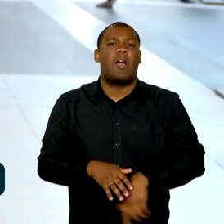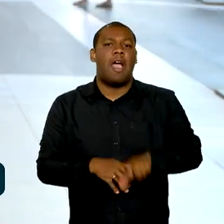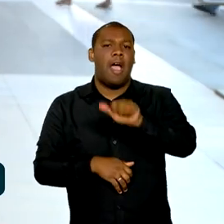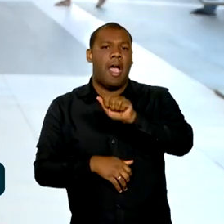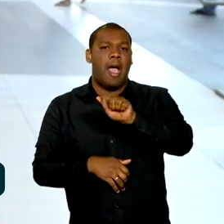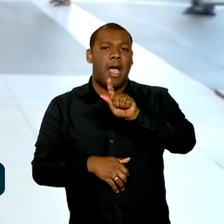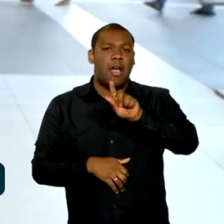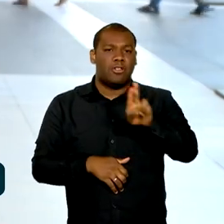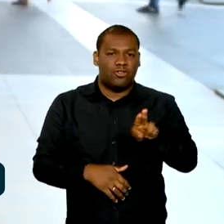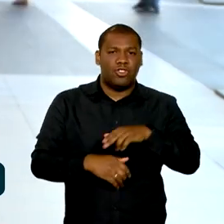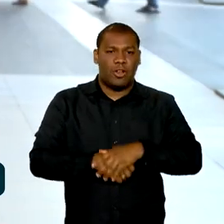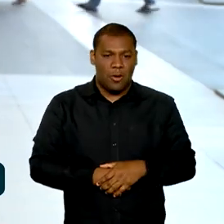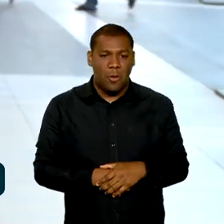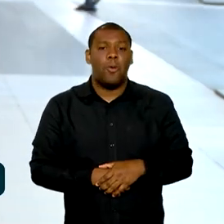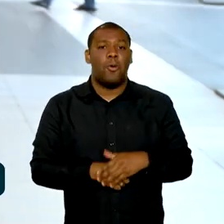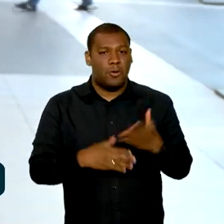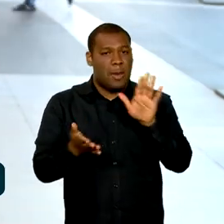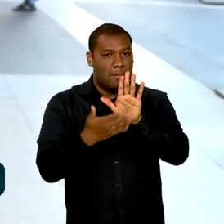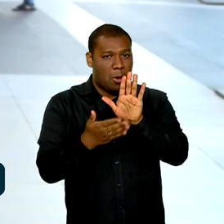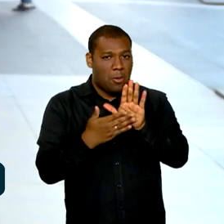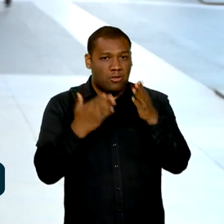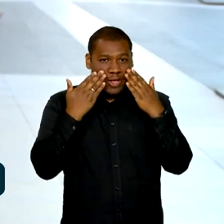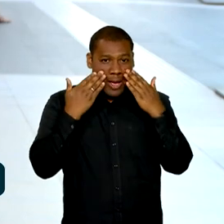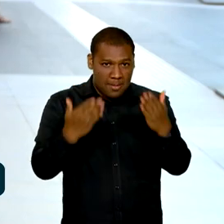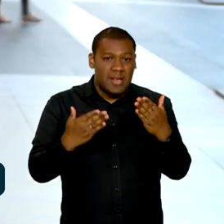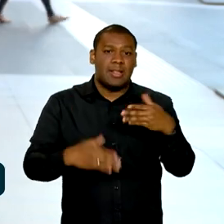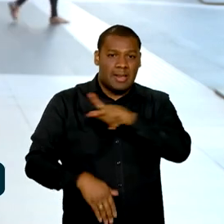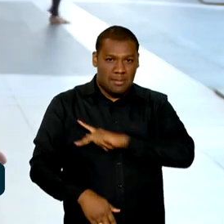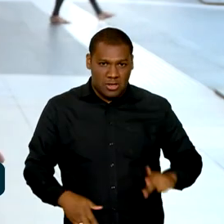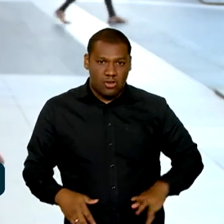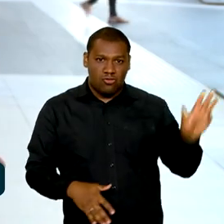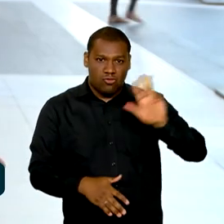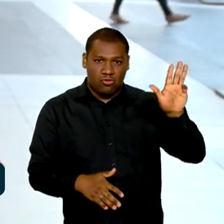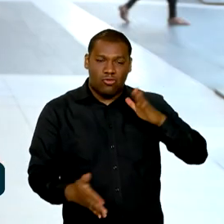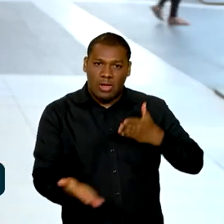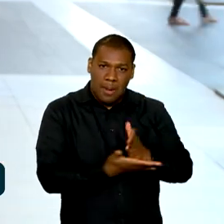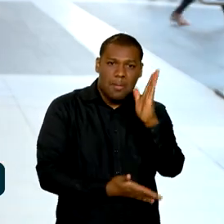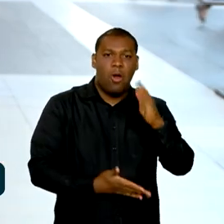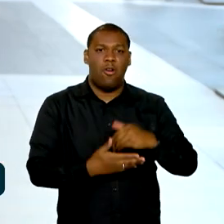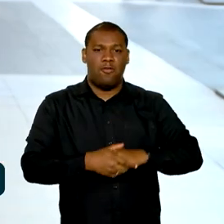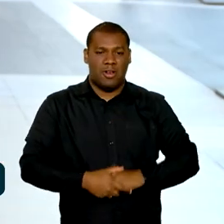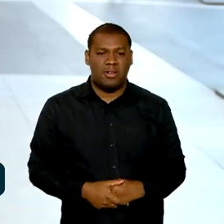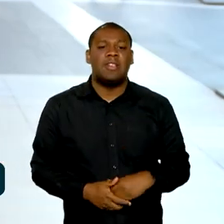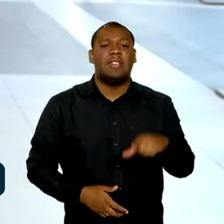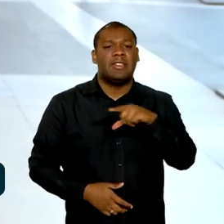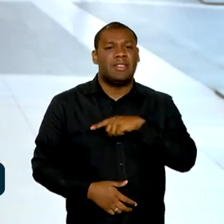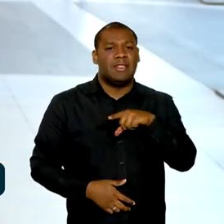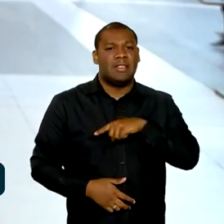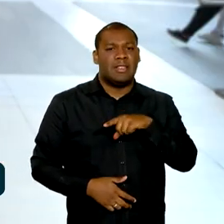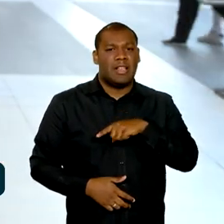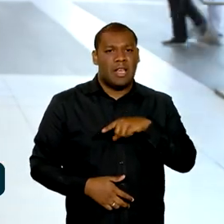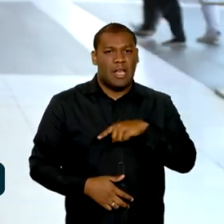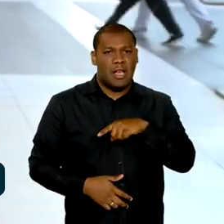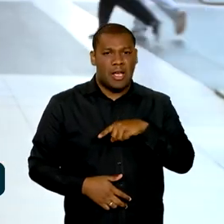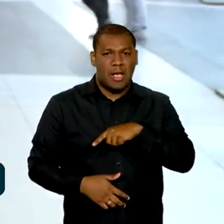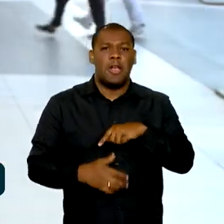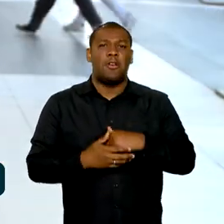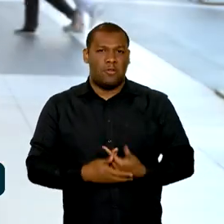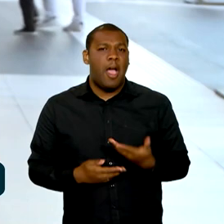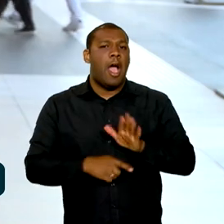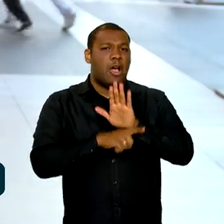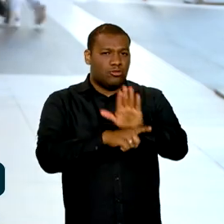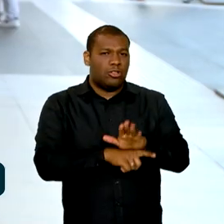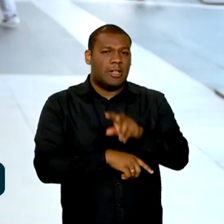homologado pelo presidente Lula. Isso significa que a medida vai alcançar os mais de 560 mil servidores